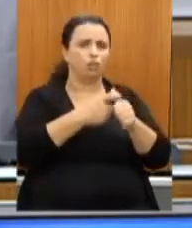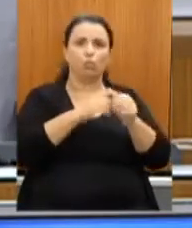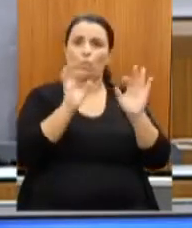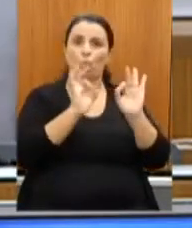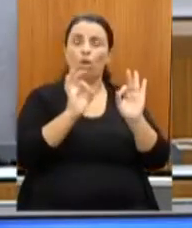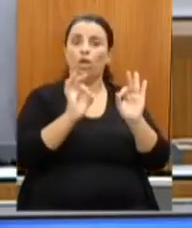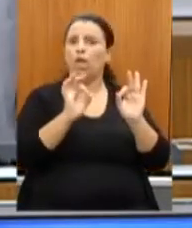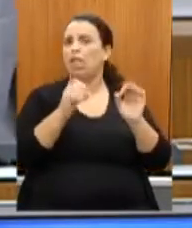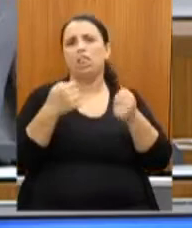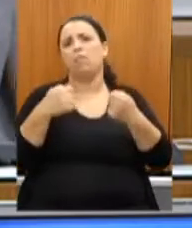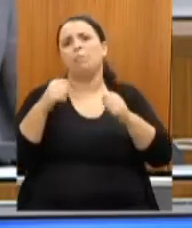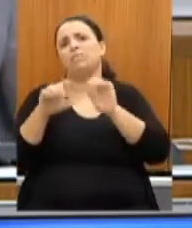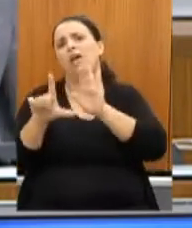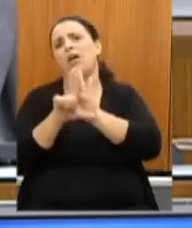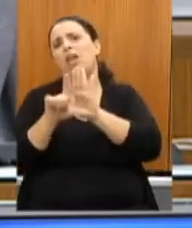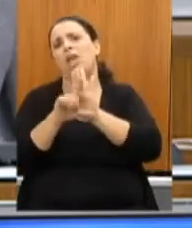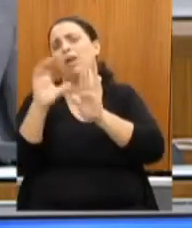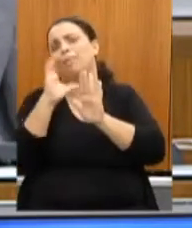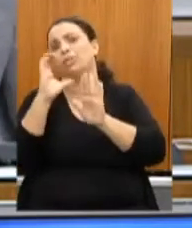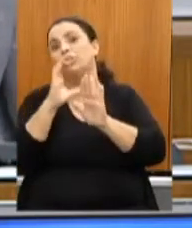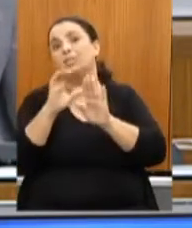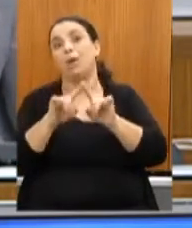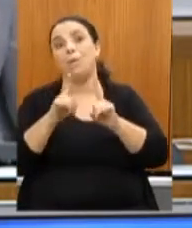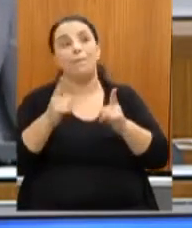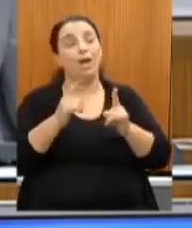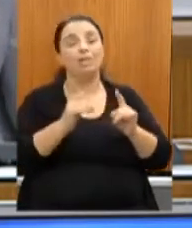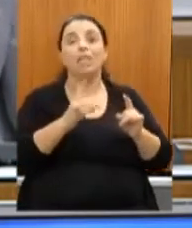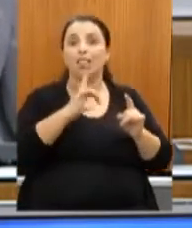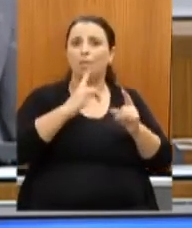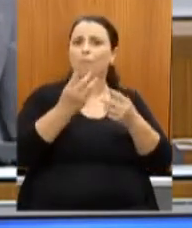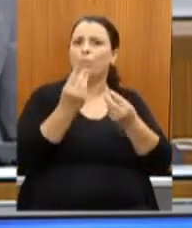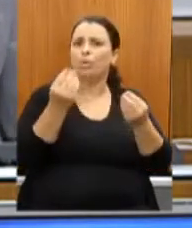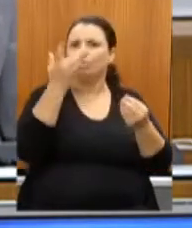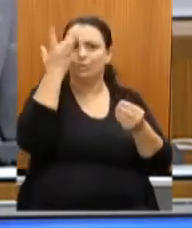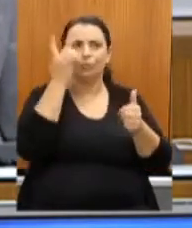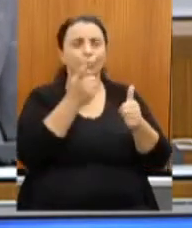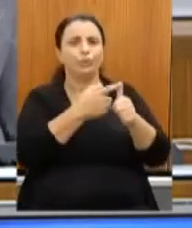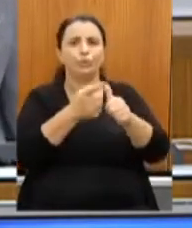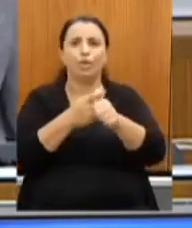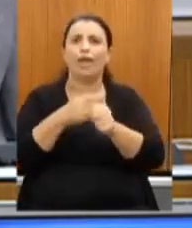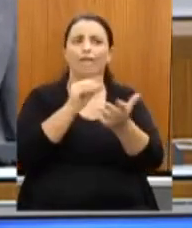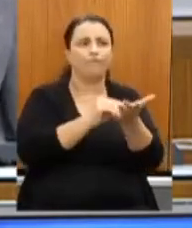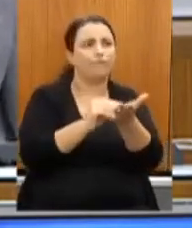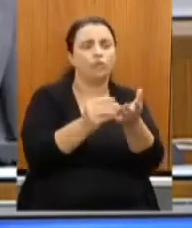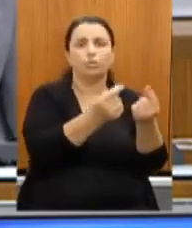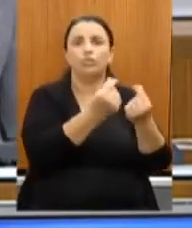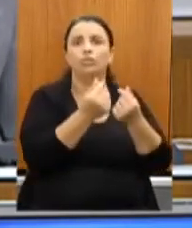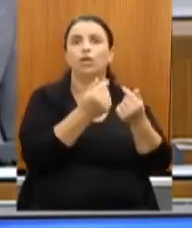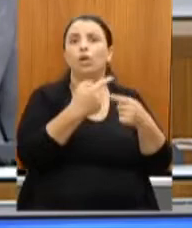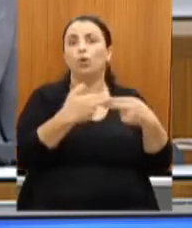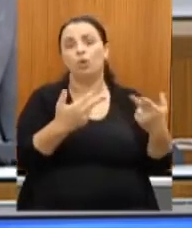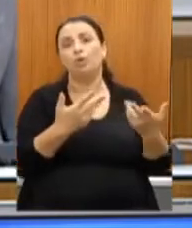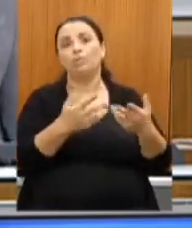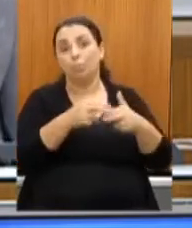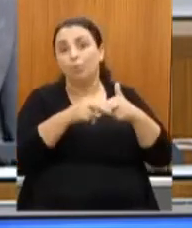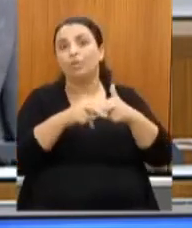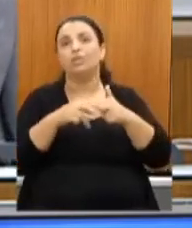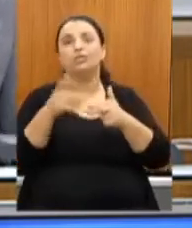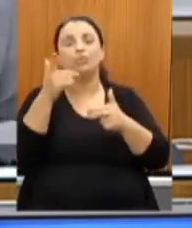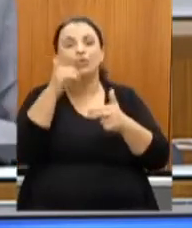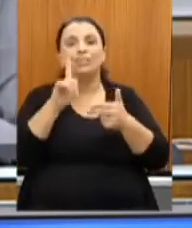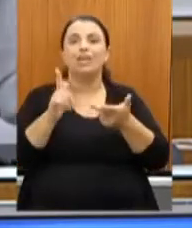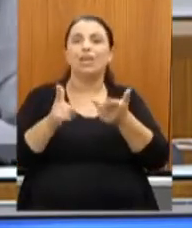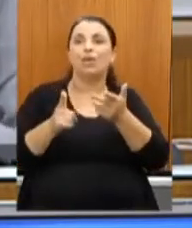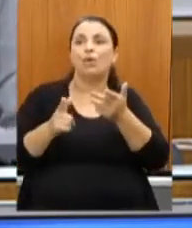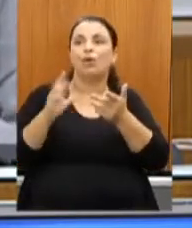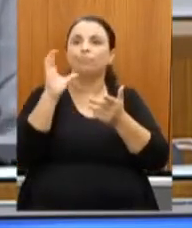emergencial, importante também junto com esse requerimento de extensão. Com relação aos conselhos, Minas tem mais